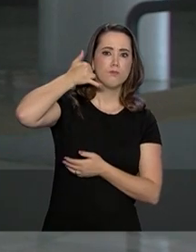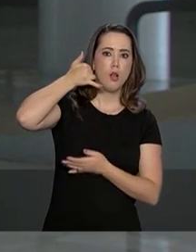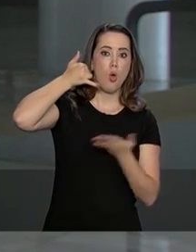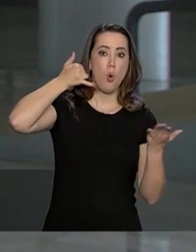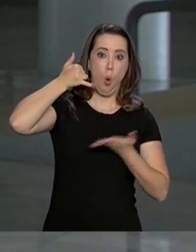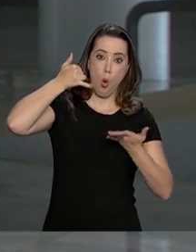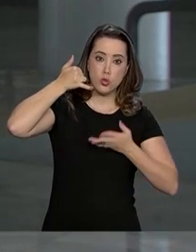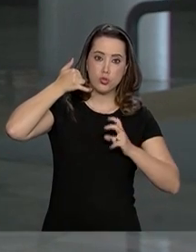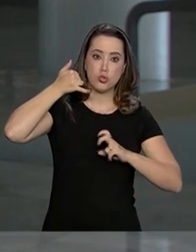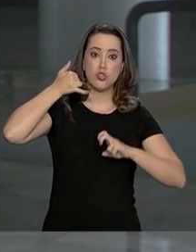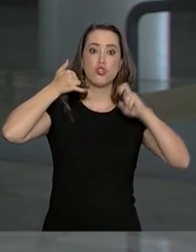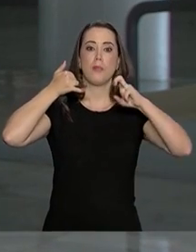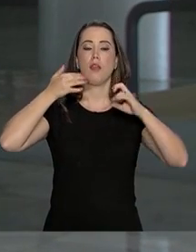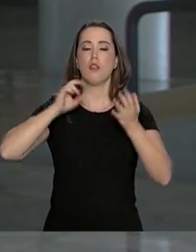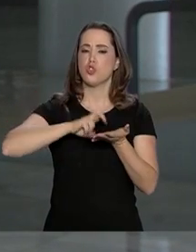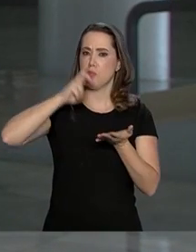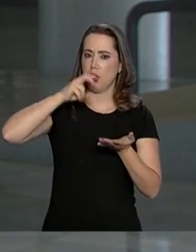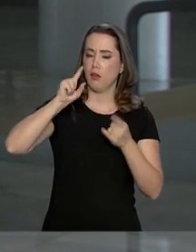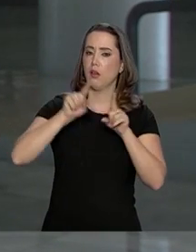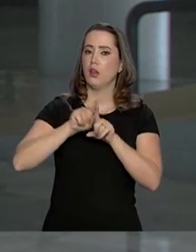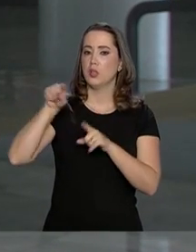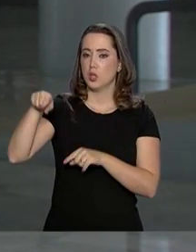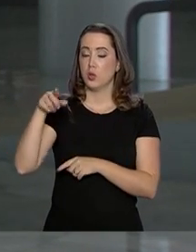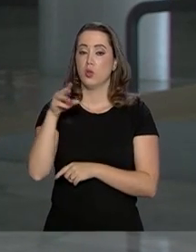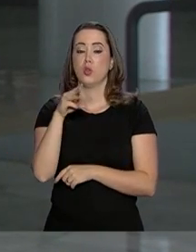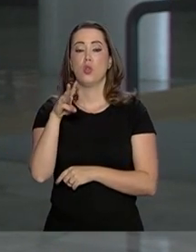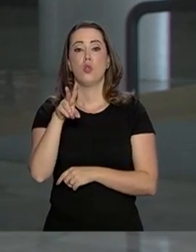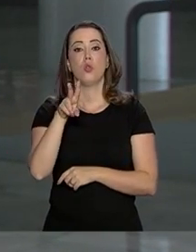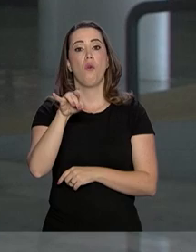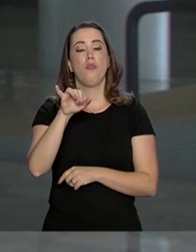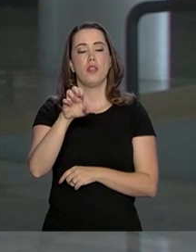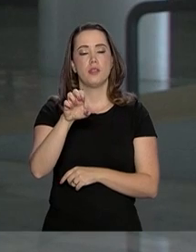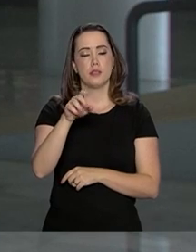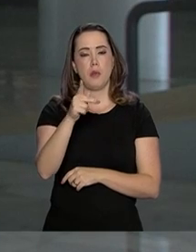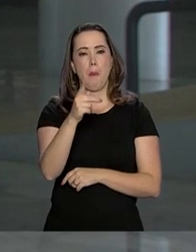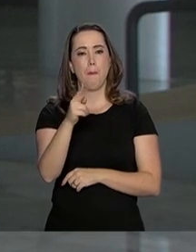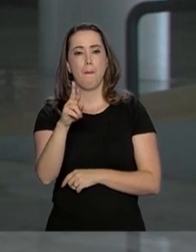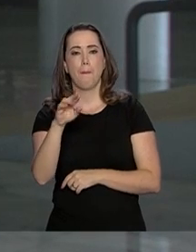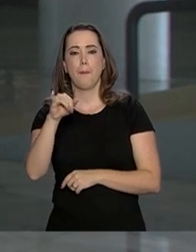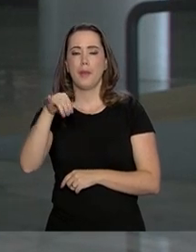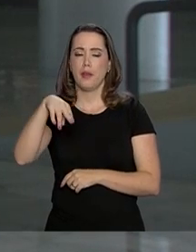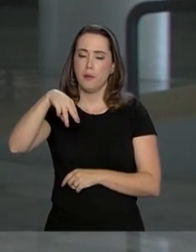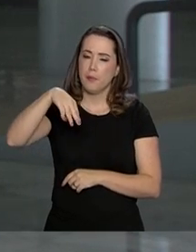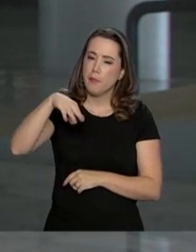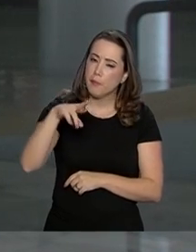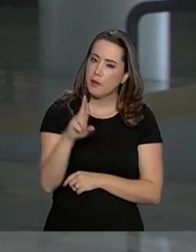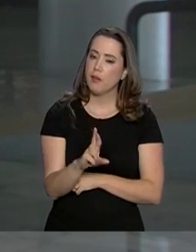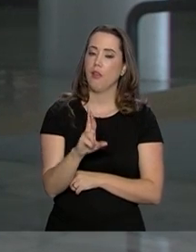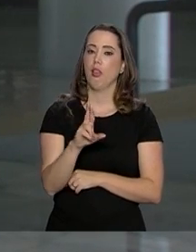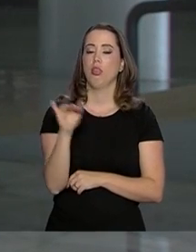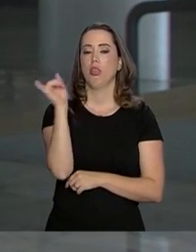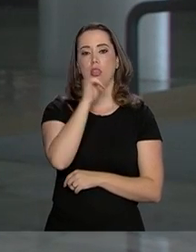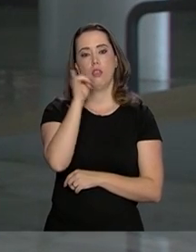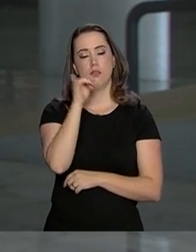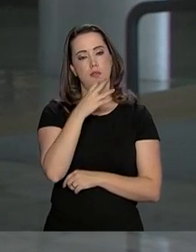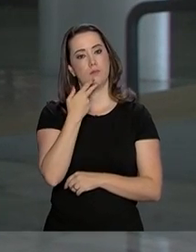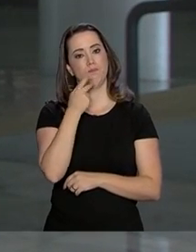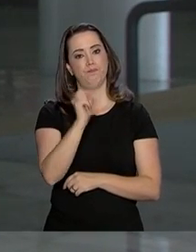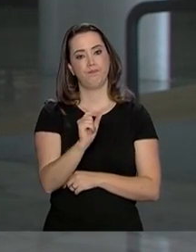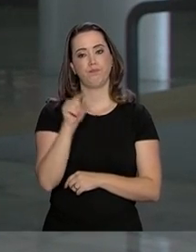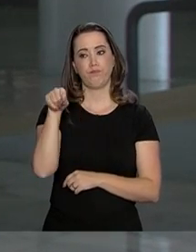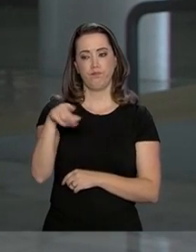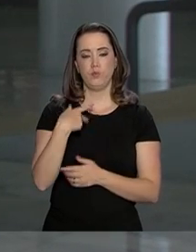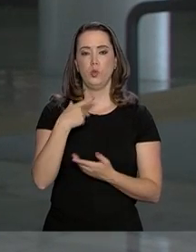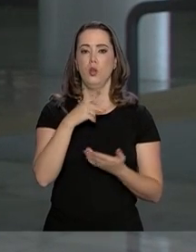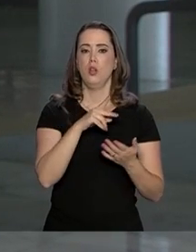hoje de manhã do ministro do interior e vice-premier da Itália, Matheus Salvini. Segundo uma nota divulgada pelo